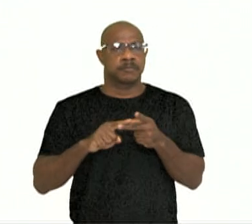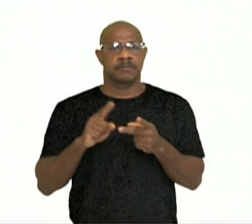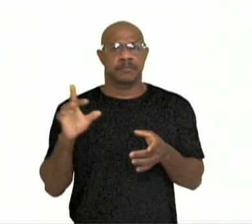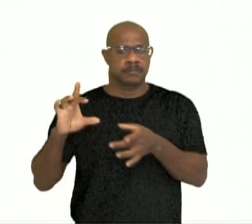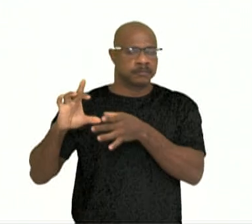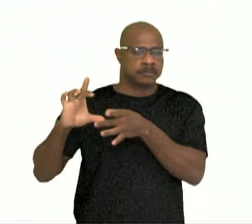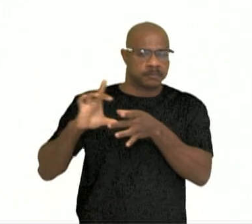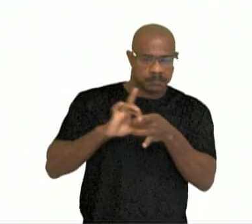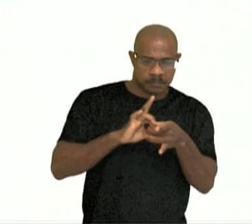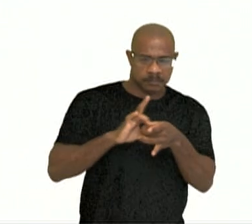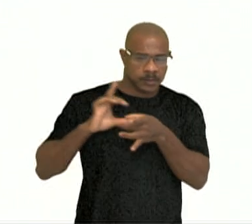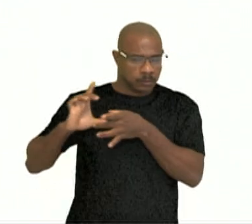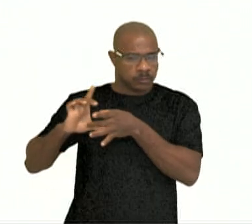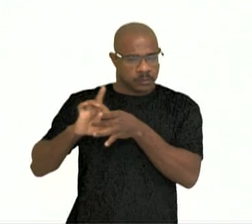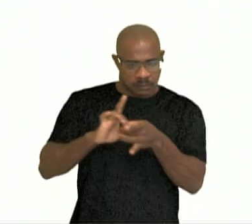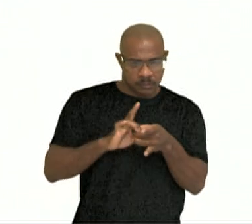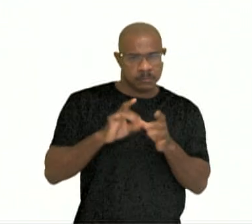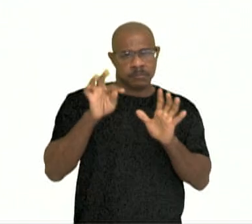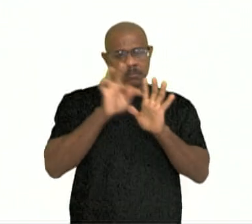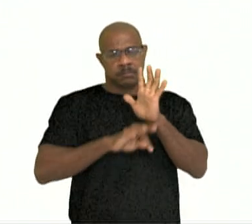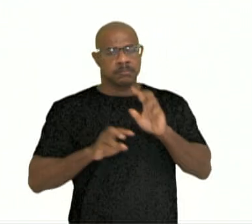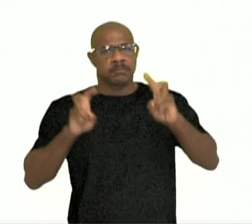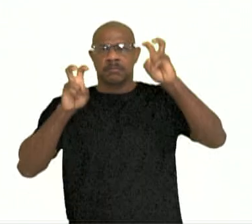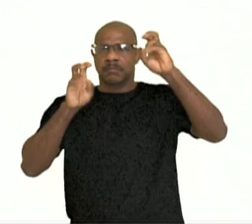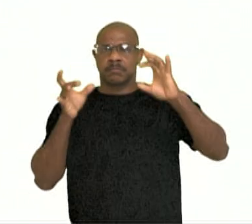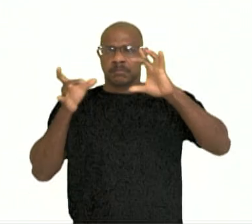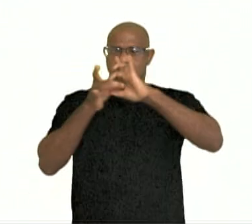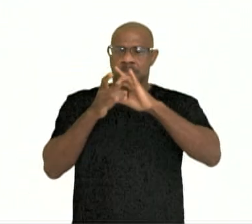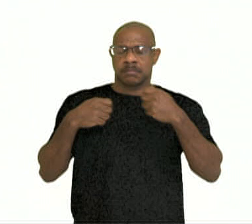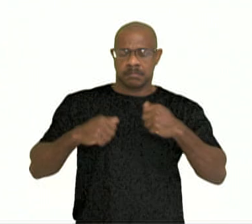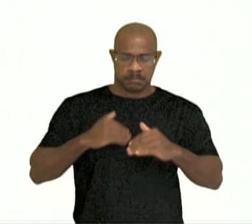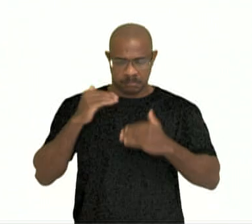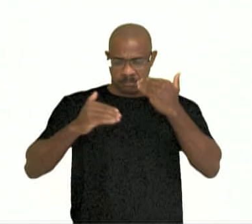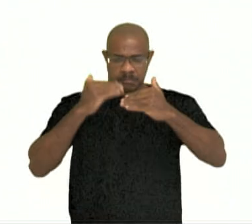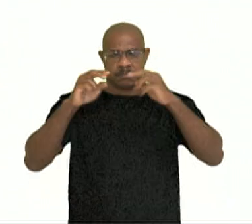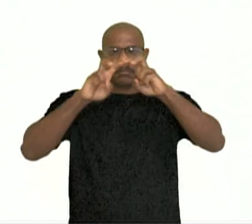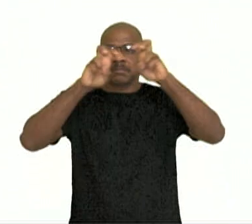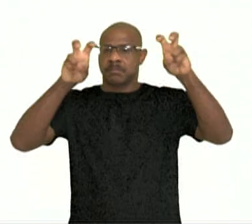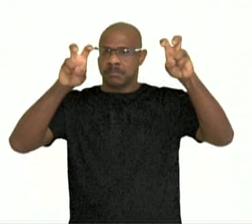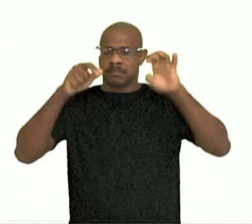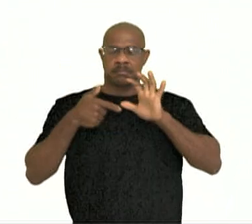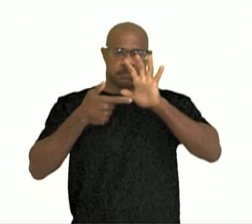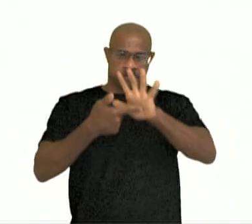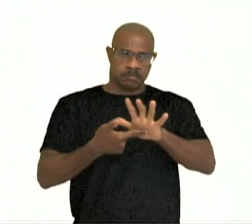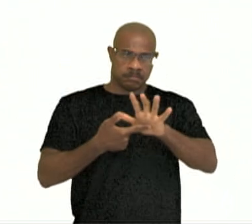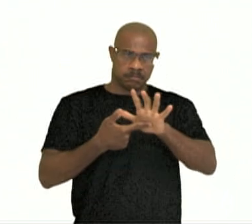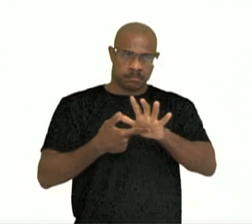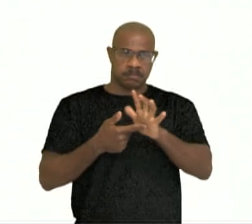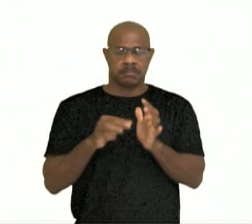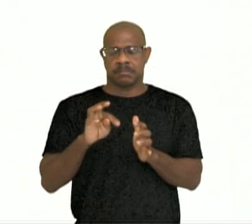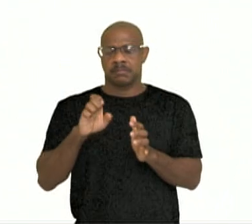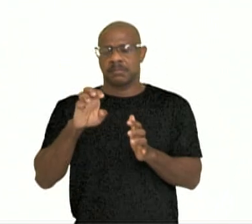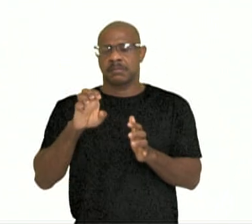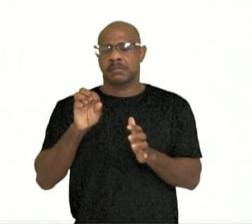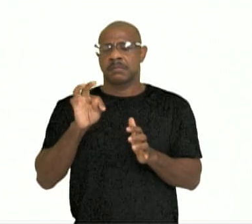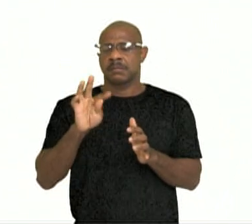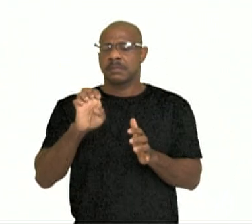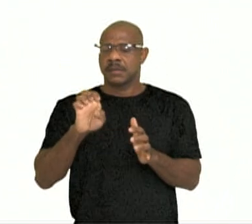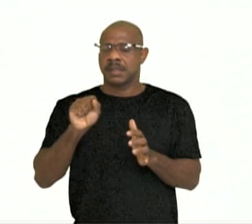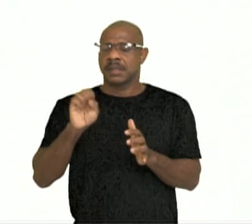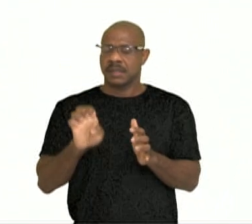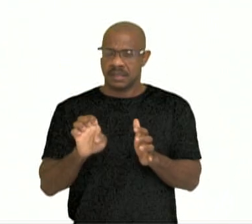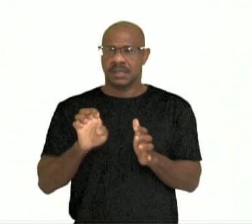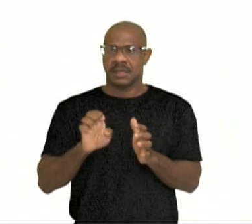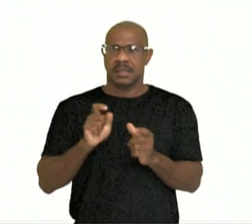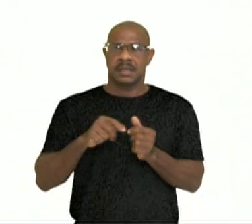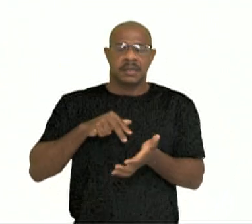sua posição diante do tema. Então ele vai desenvolver o tema e vai apresentar a tese, que é nada mais do que